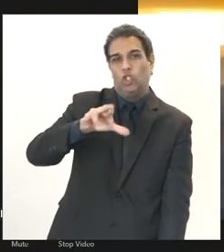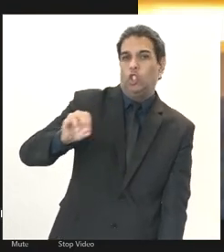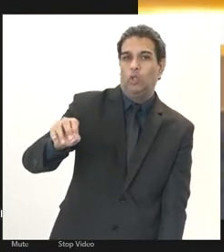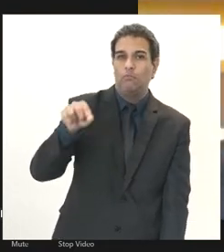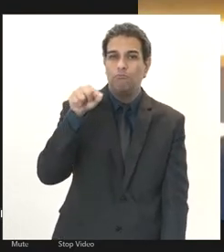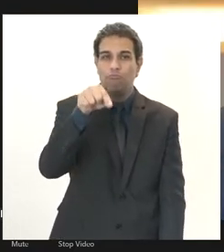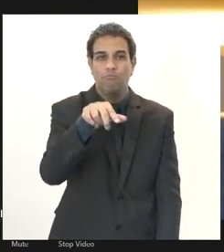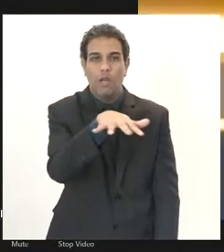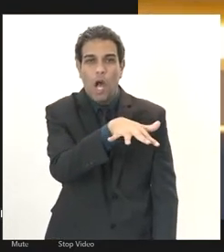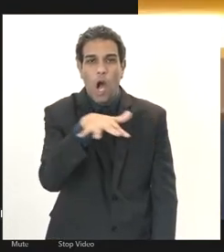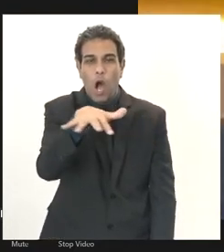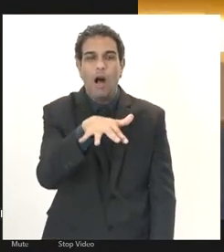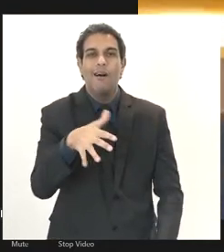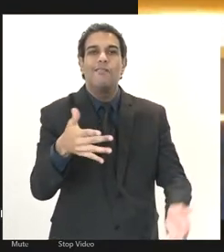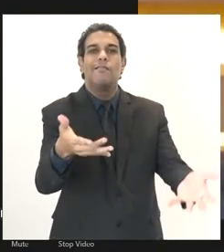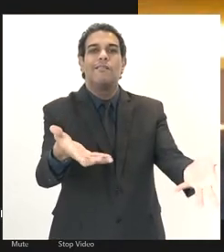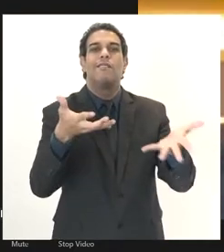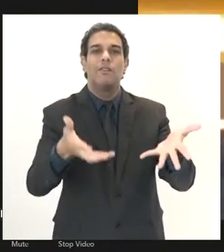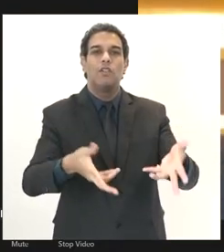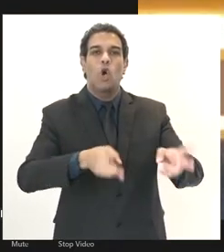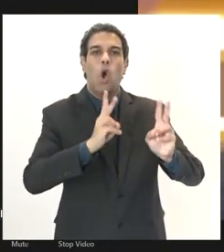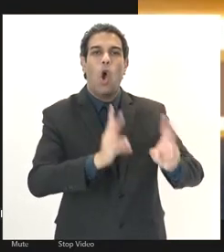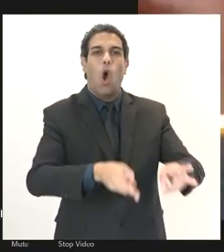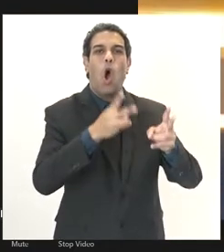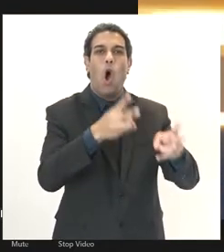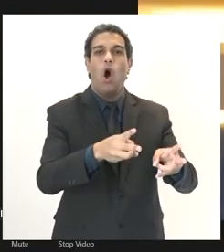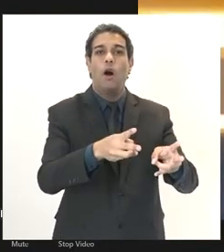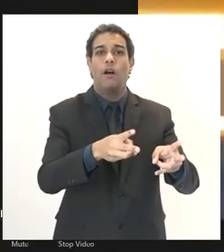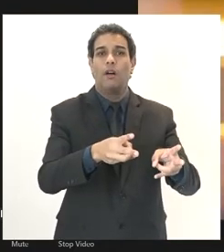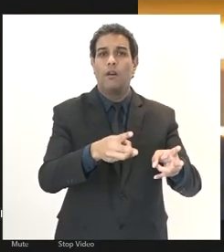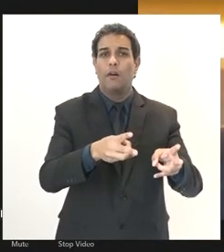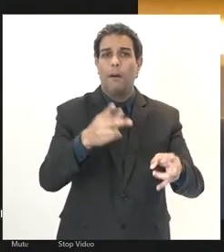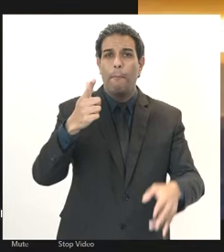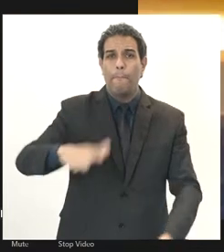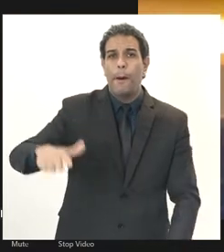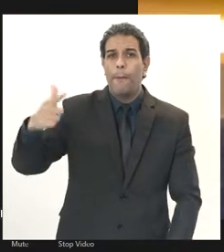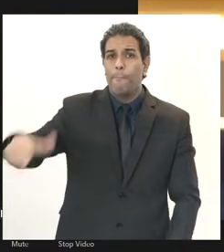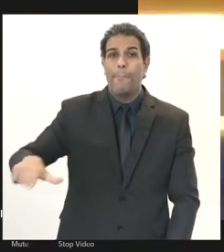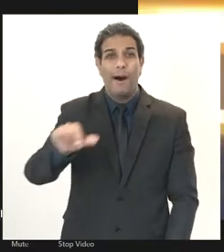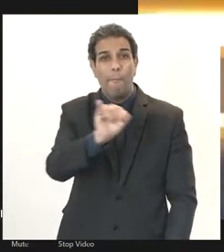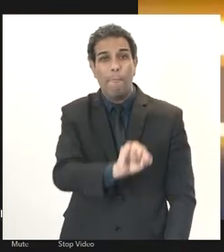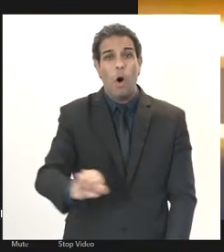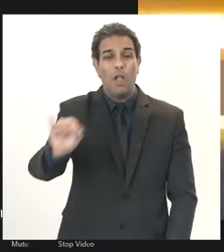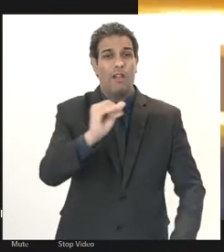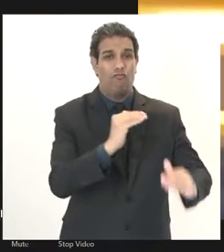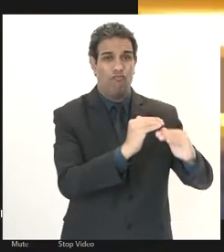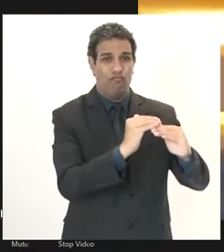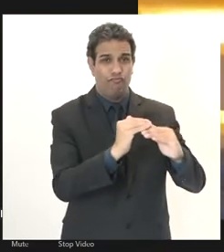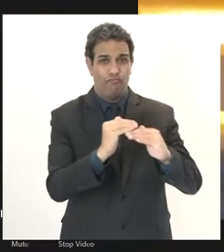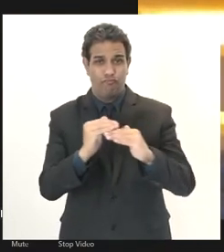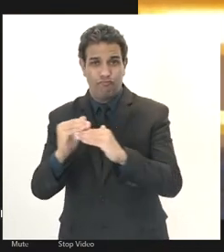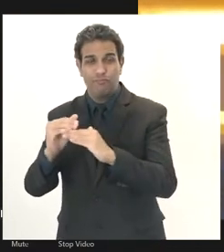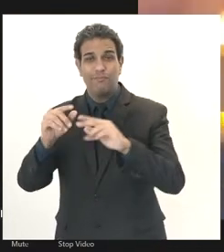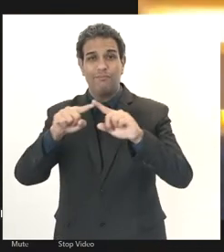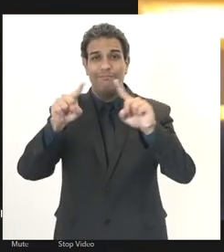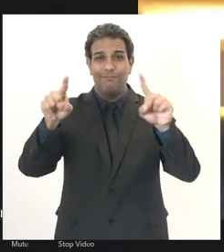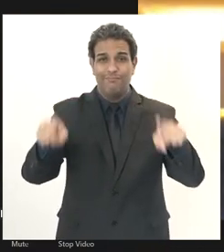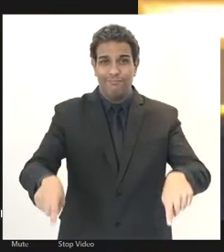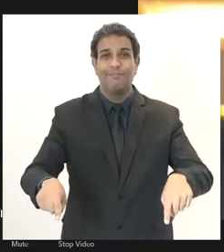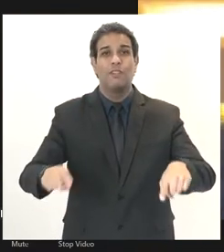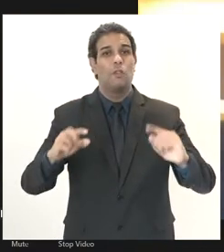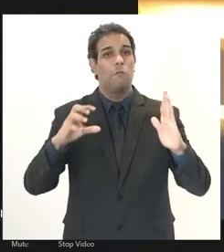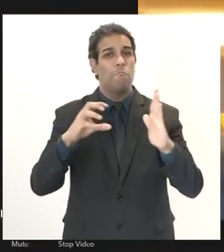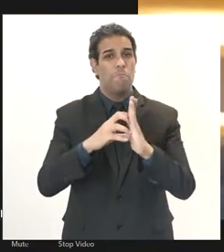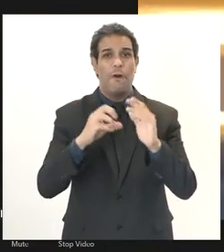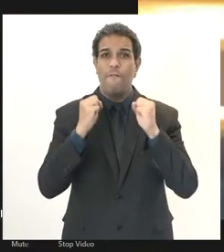segmento específico quer ter a estabilidade dos outros não não é a estabilidade é importante para todo mundo o serviço público forte é importante para